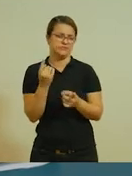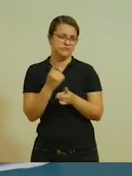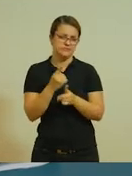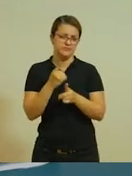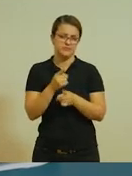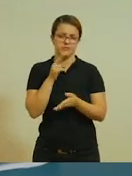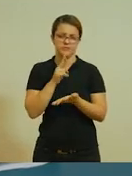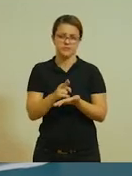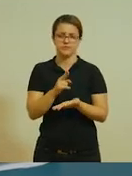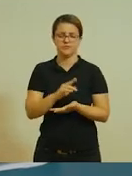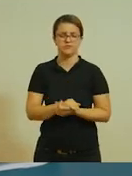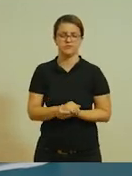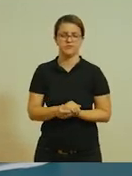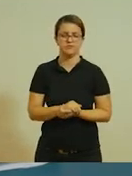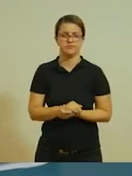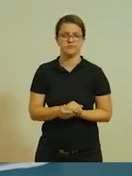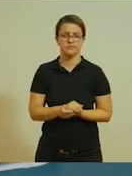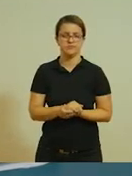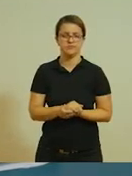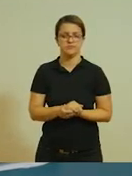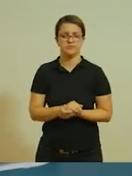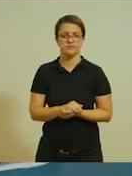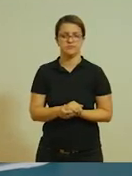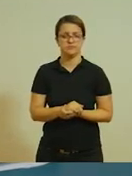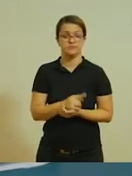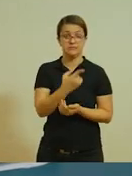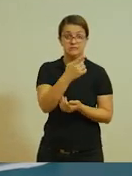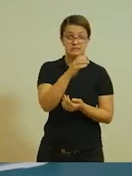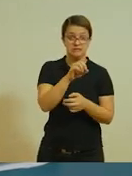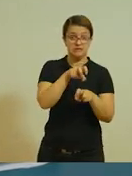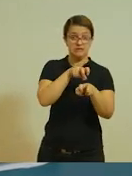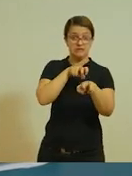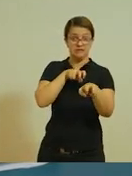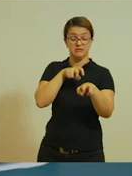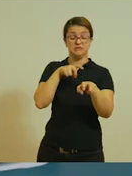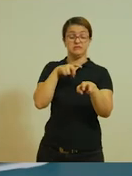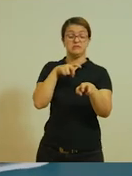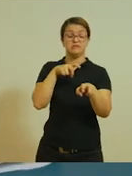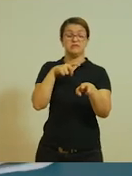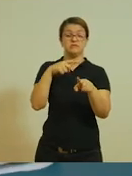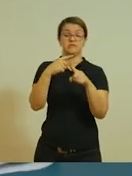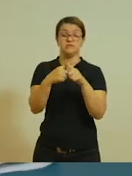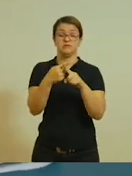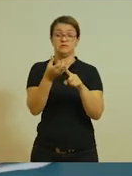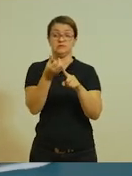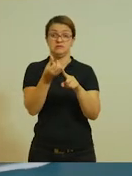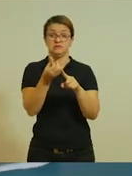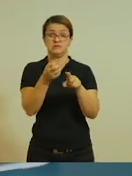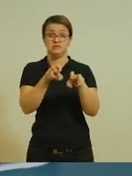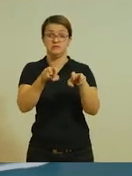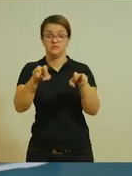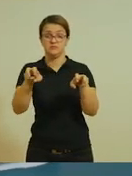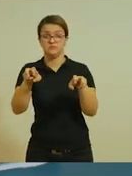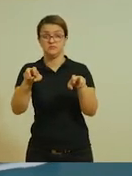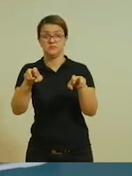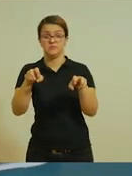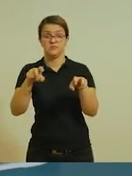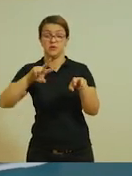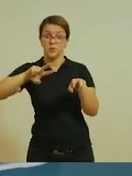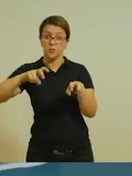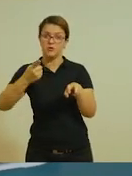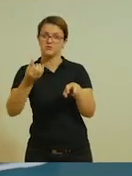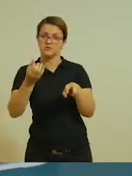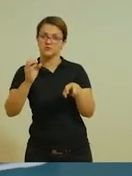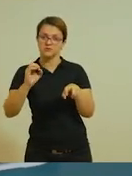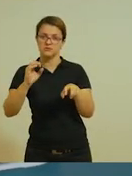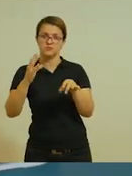chegar no mesmo resultado. Ou seja, 10 fileiras vezes 6 poltronas. Vai dar 60